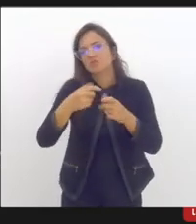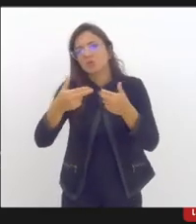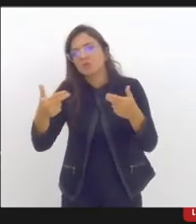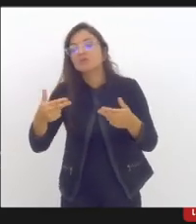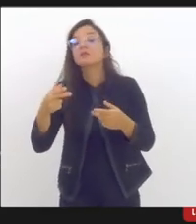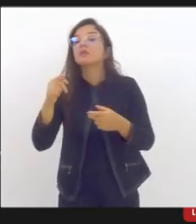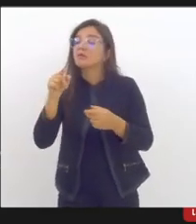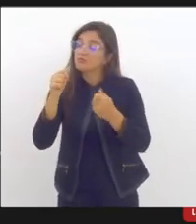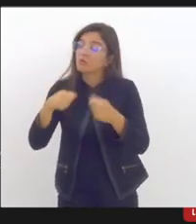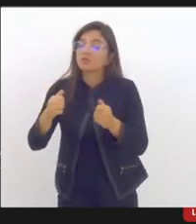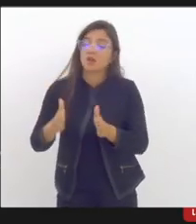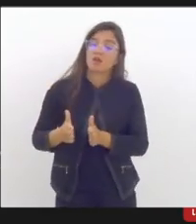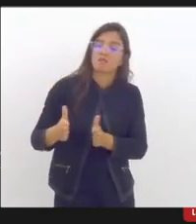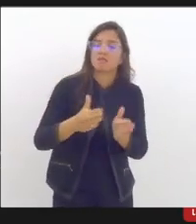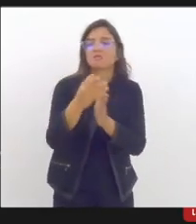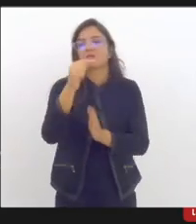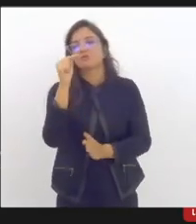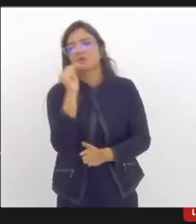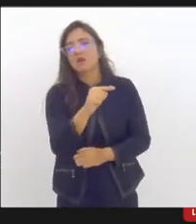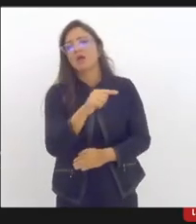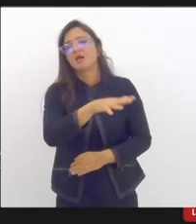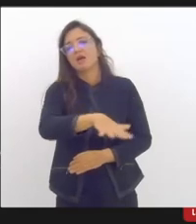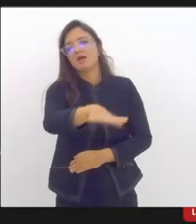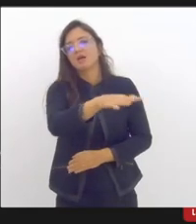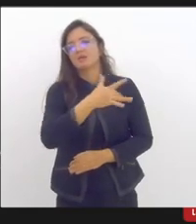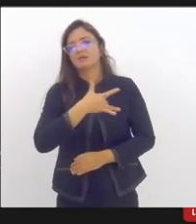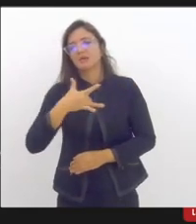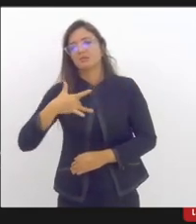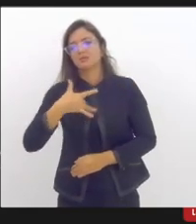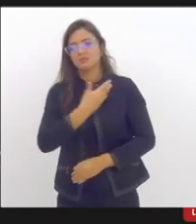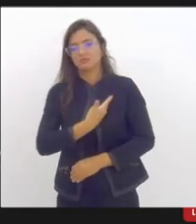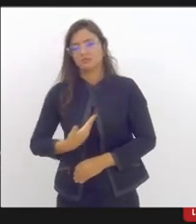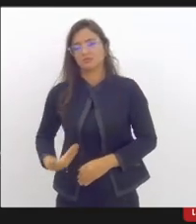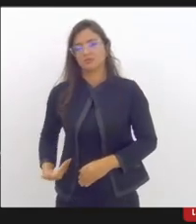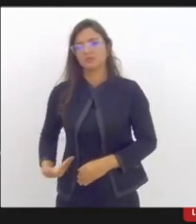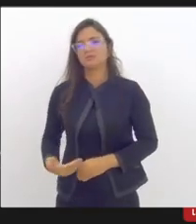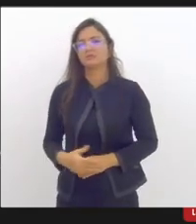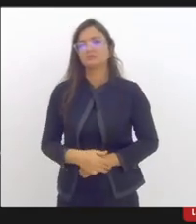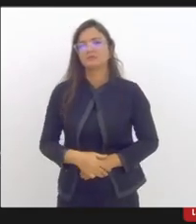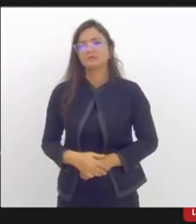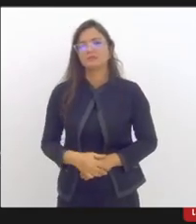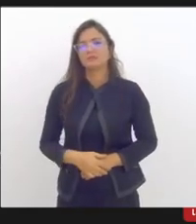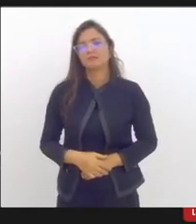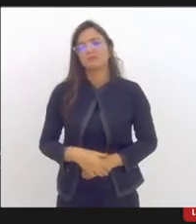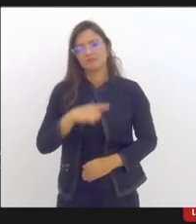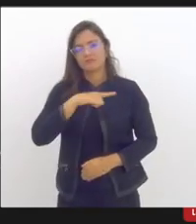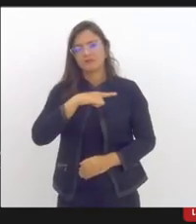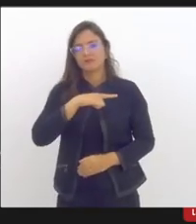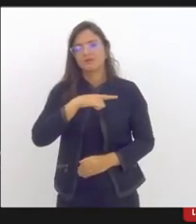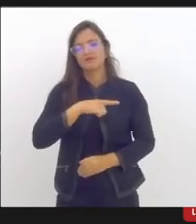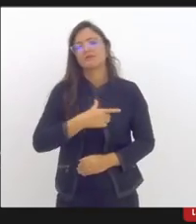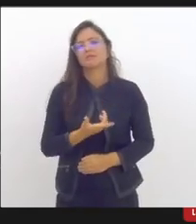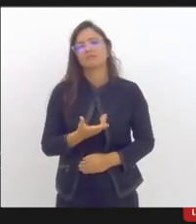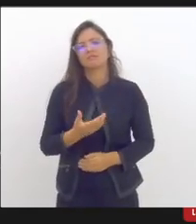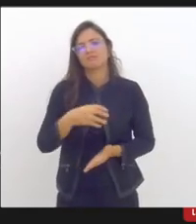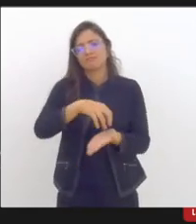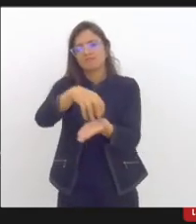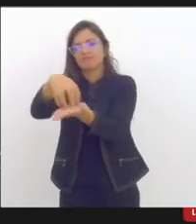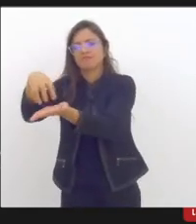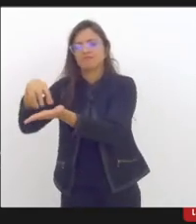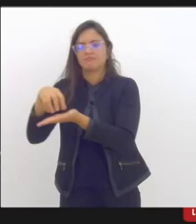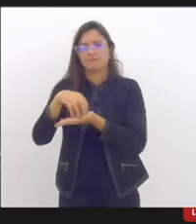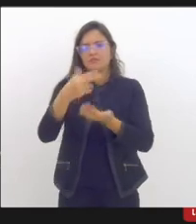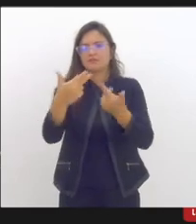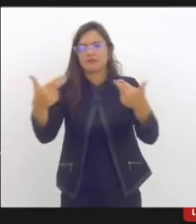encaminhamento para a rede pública de saúde, através, é claro, das nossas unidades básicas de saúde, dos centros de atenção